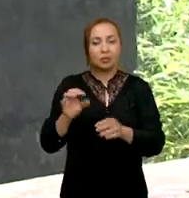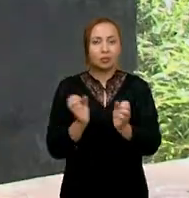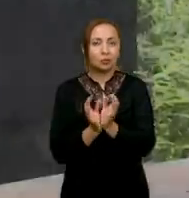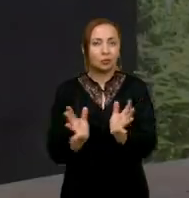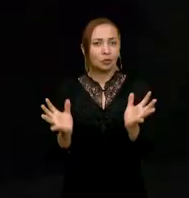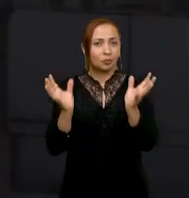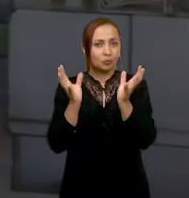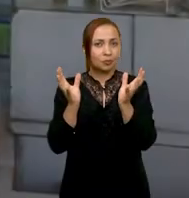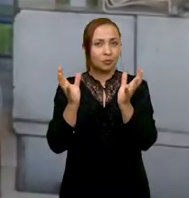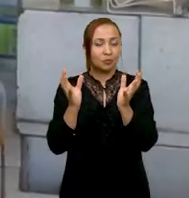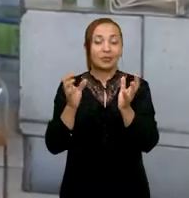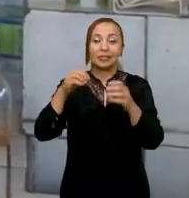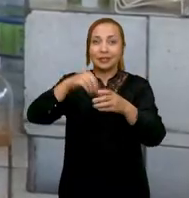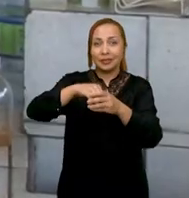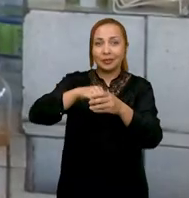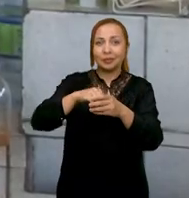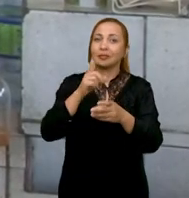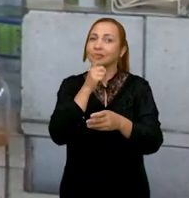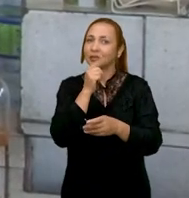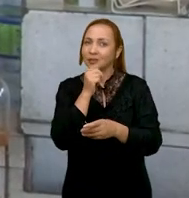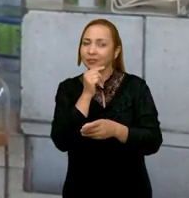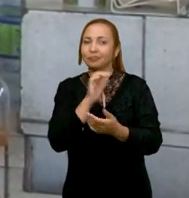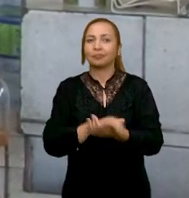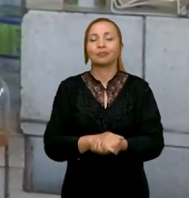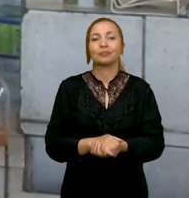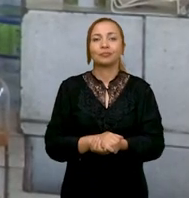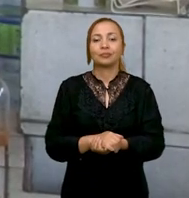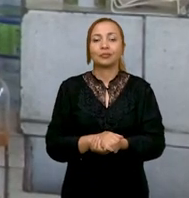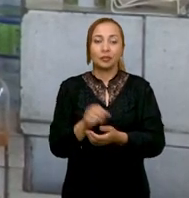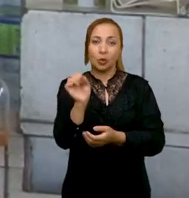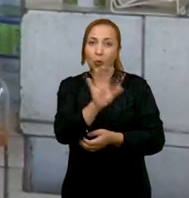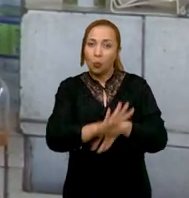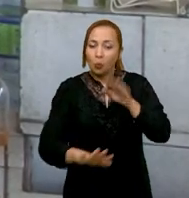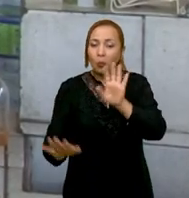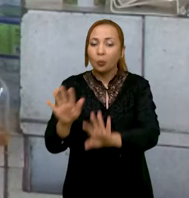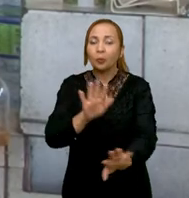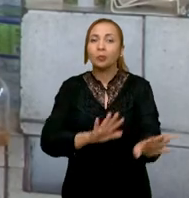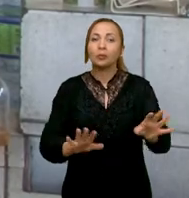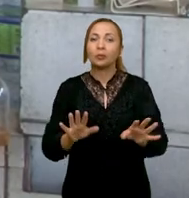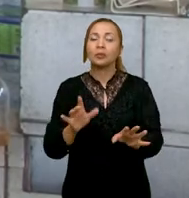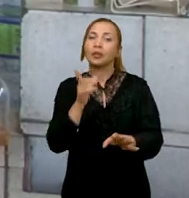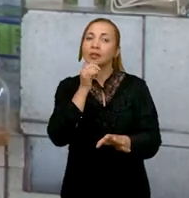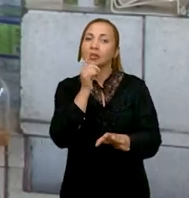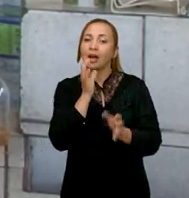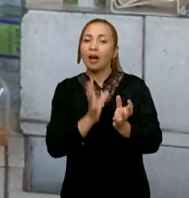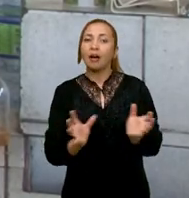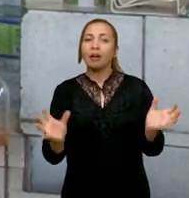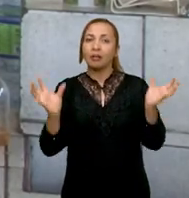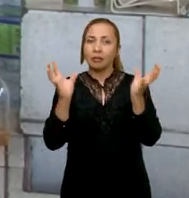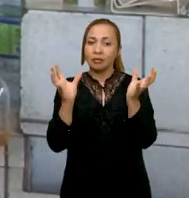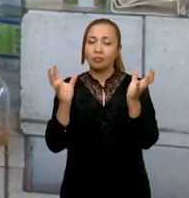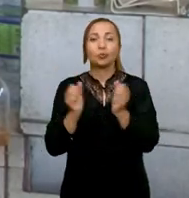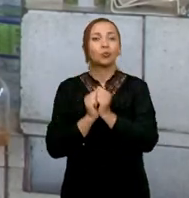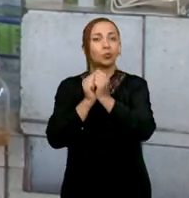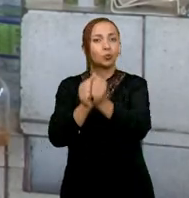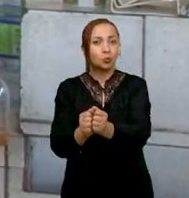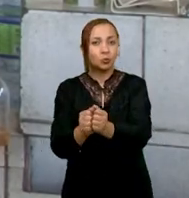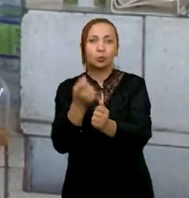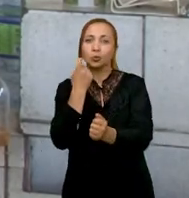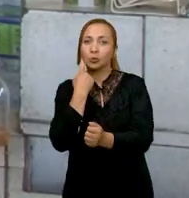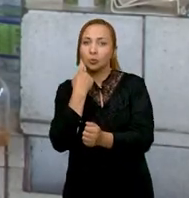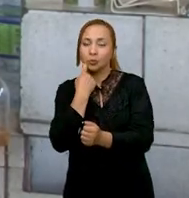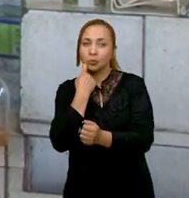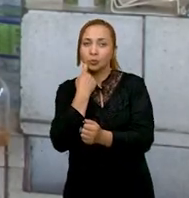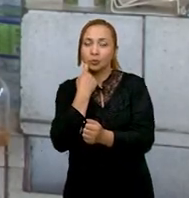hidropônico. Essa criação do alface juntamente com os peixes é chamada de sistema aquapônico, que é a junção da